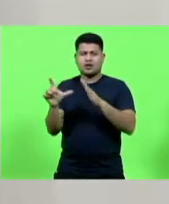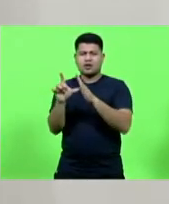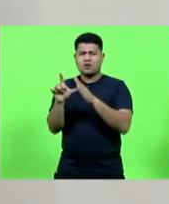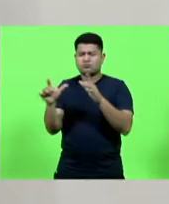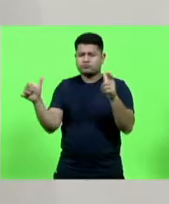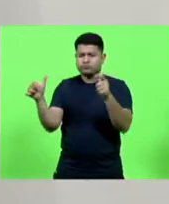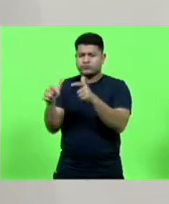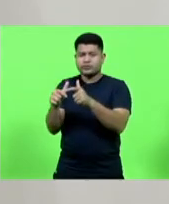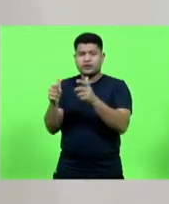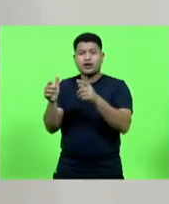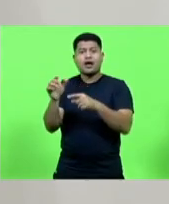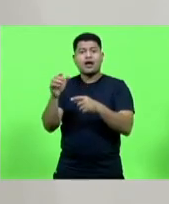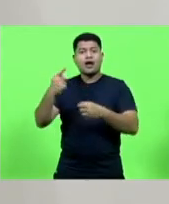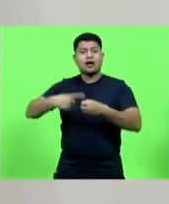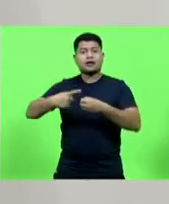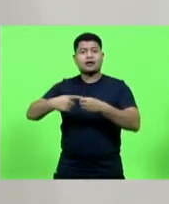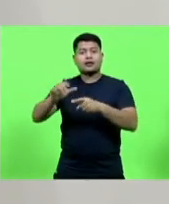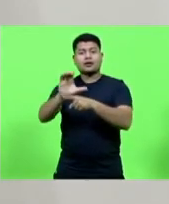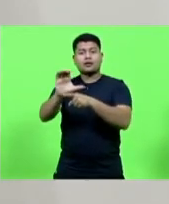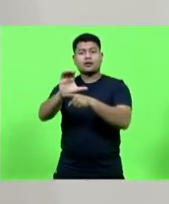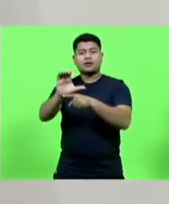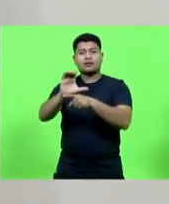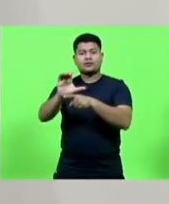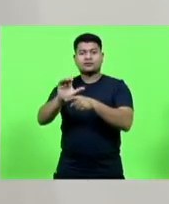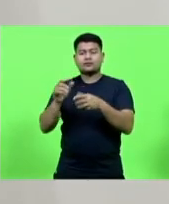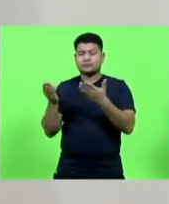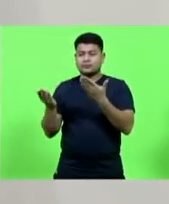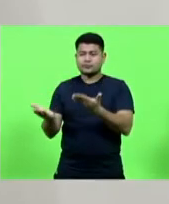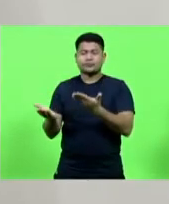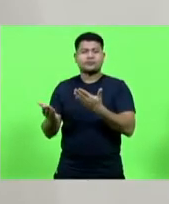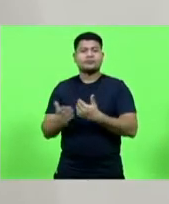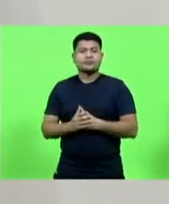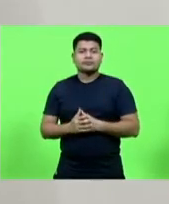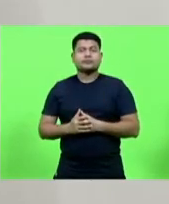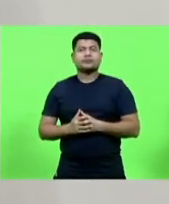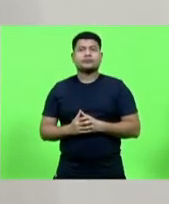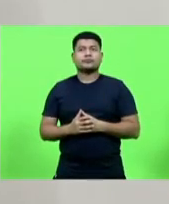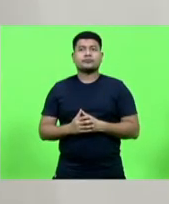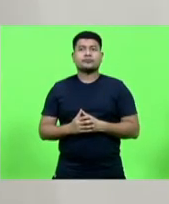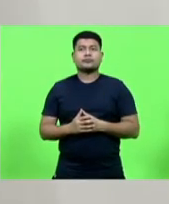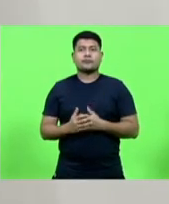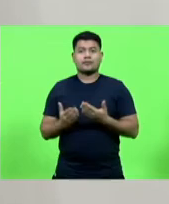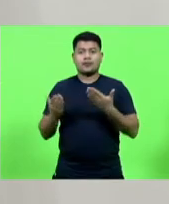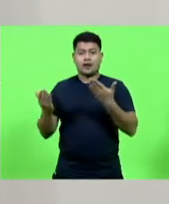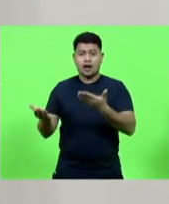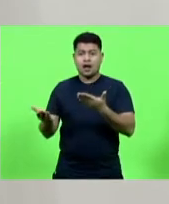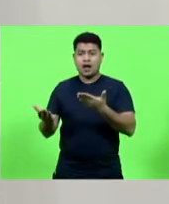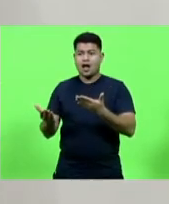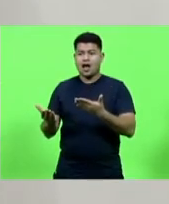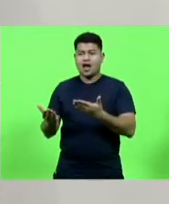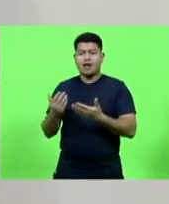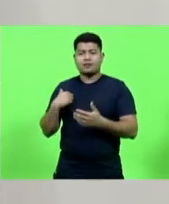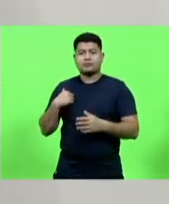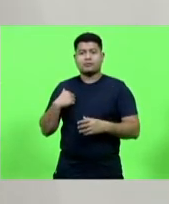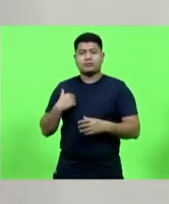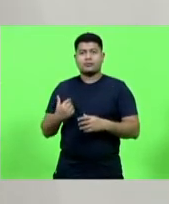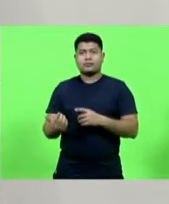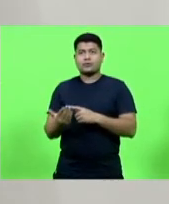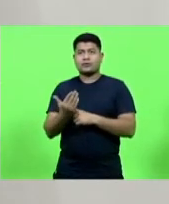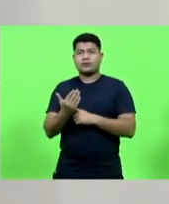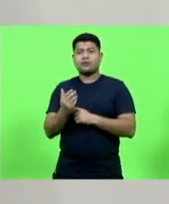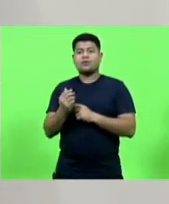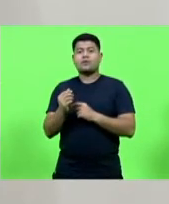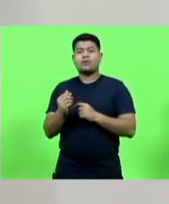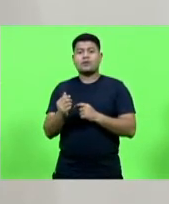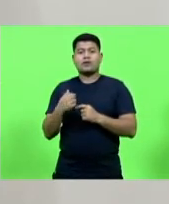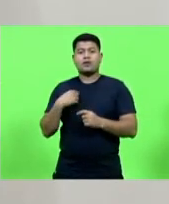não tinha mais de 80 metros quadrados, e que foi fruto da venda de um chevette de